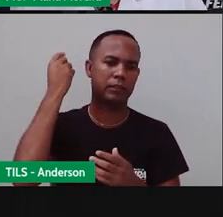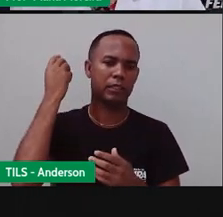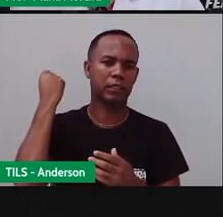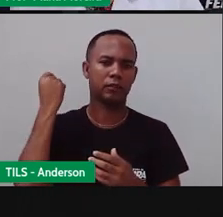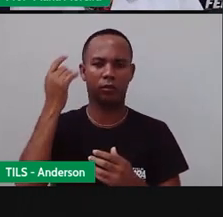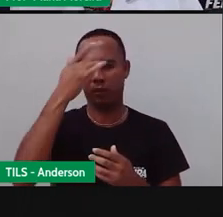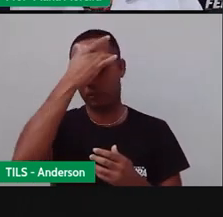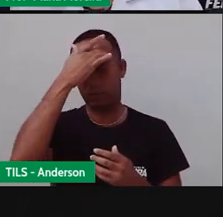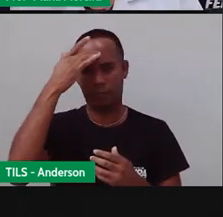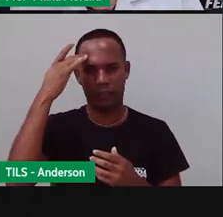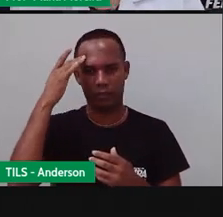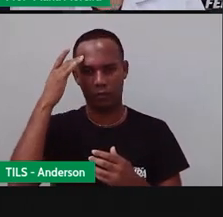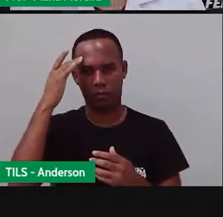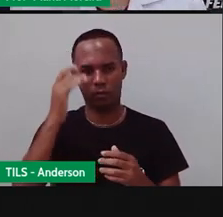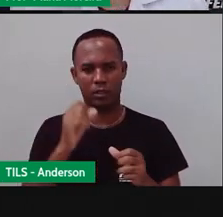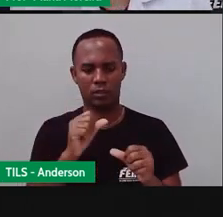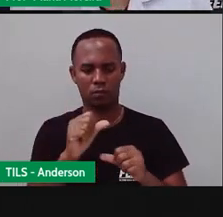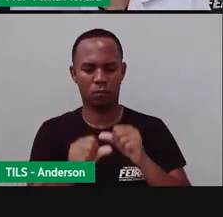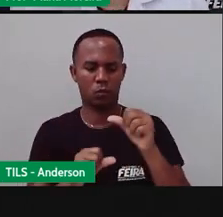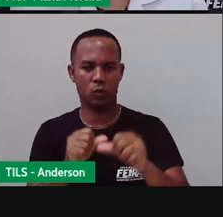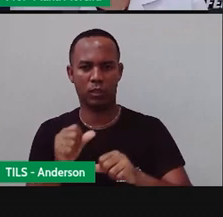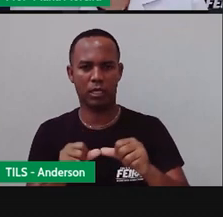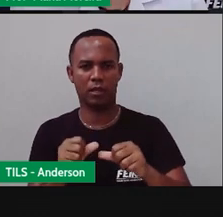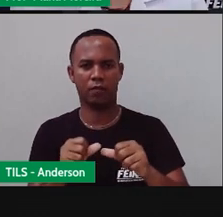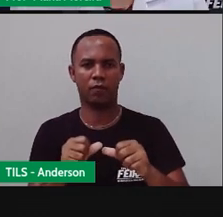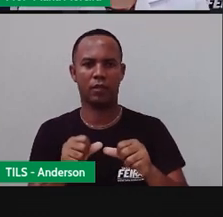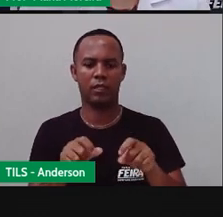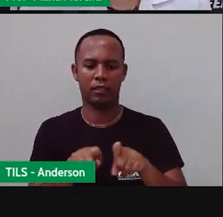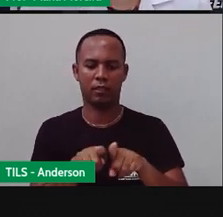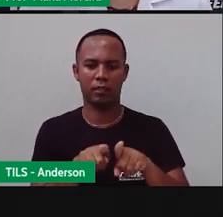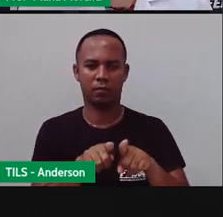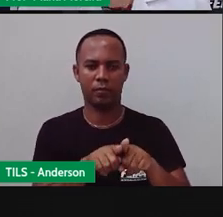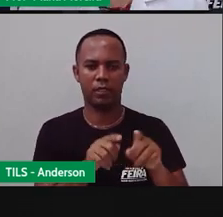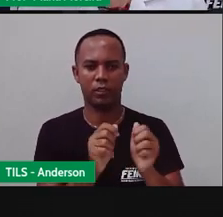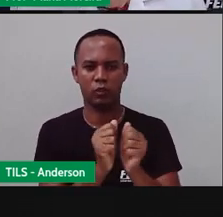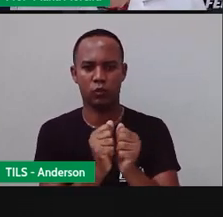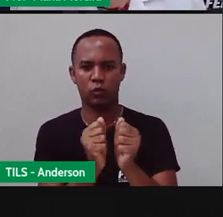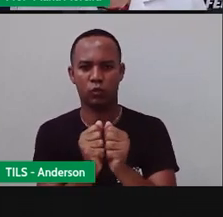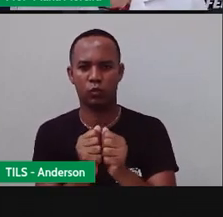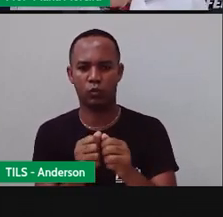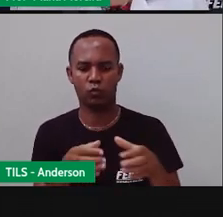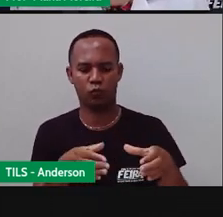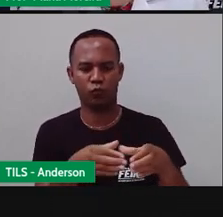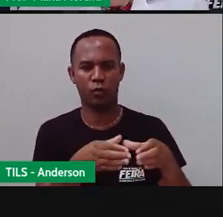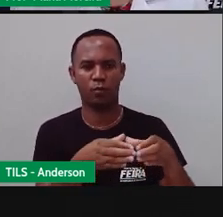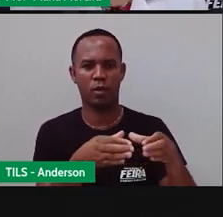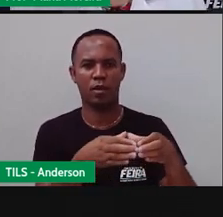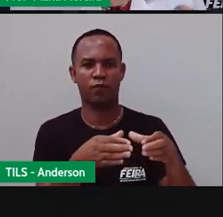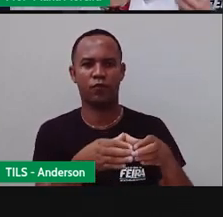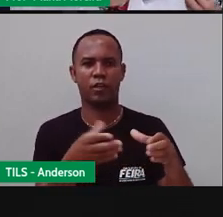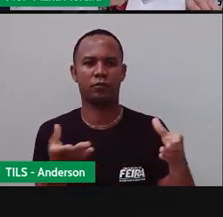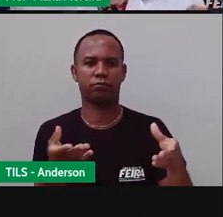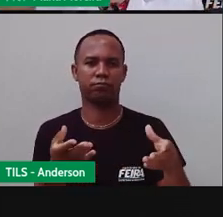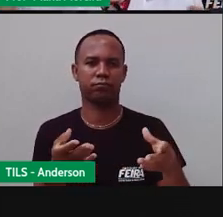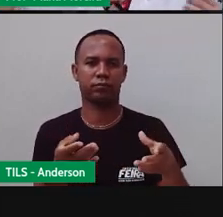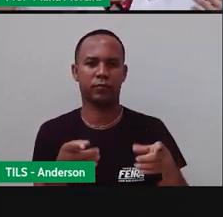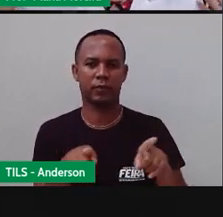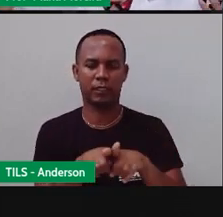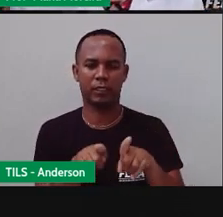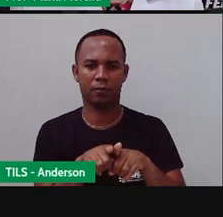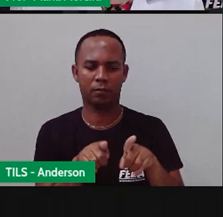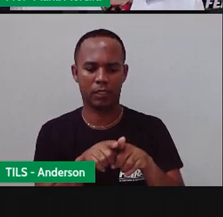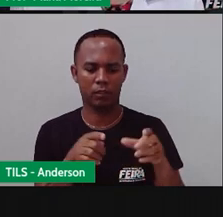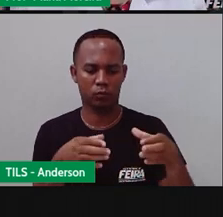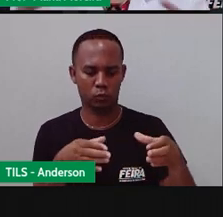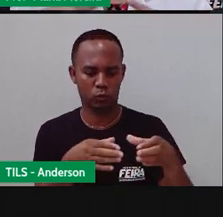as pessoas se mudavam e juntas formavam uma vila ou povoado. Conforme esse vilarejo